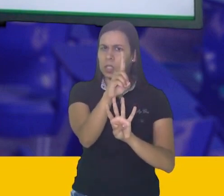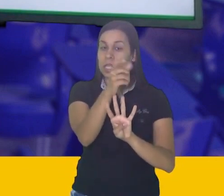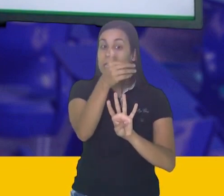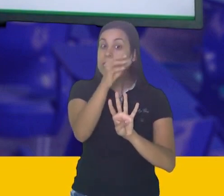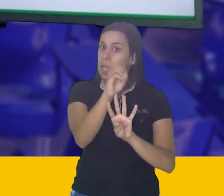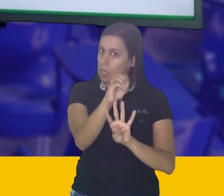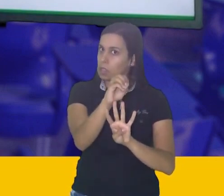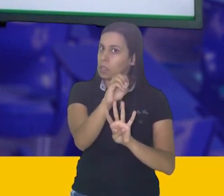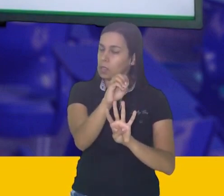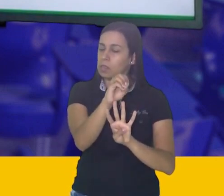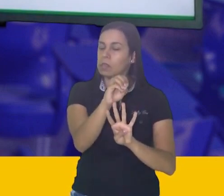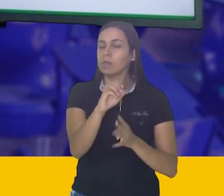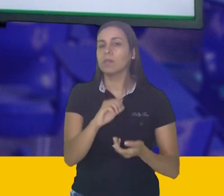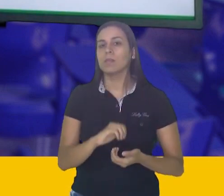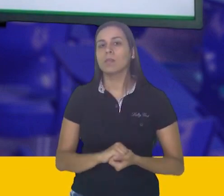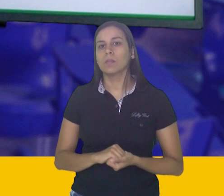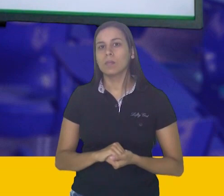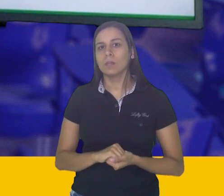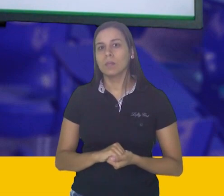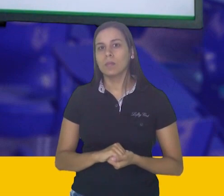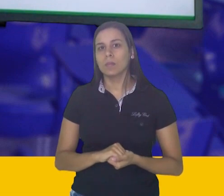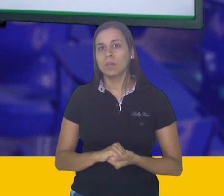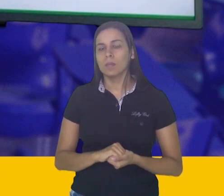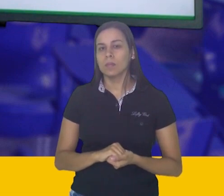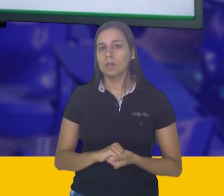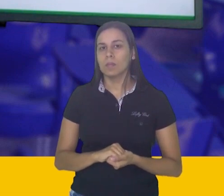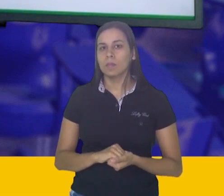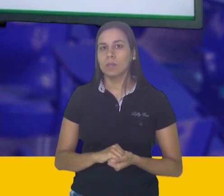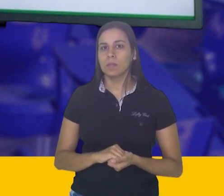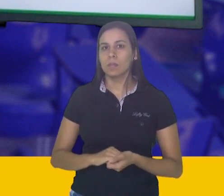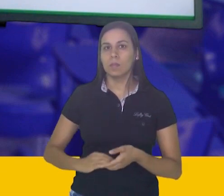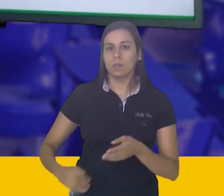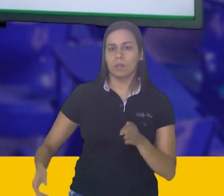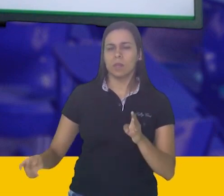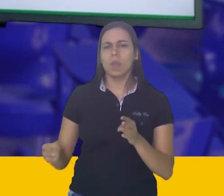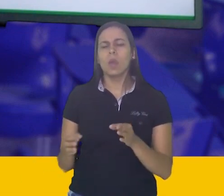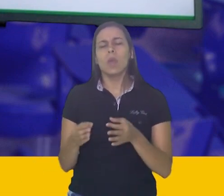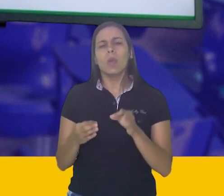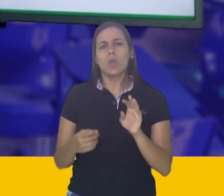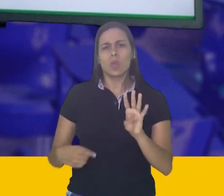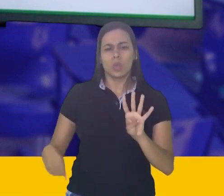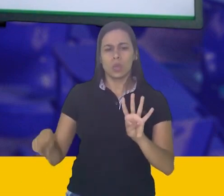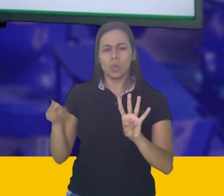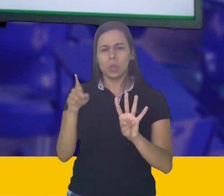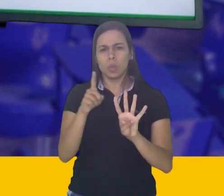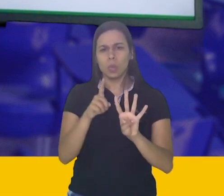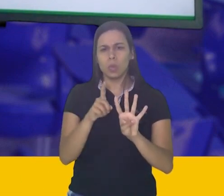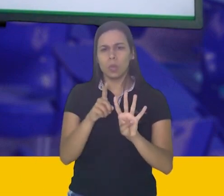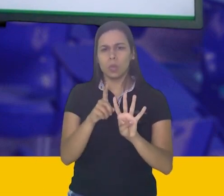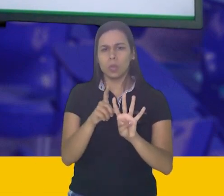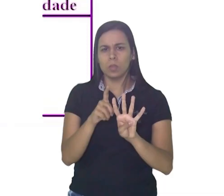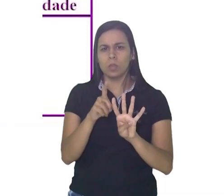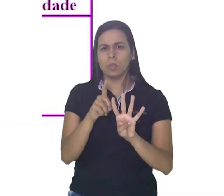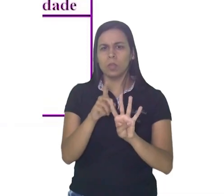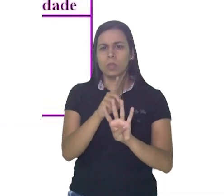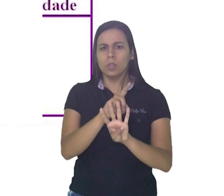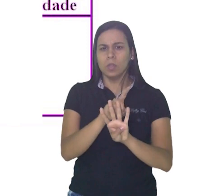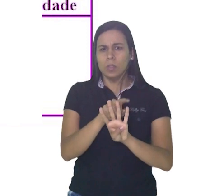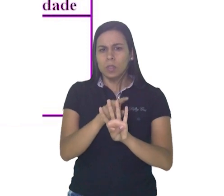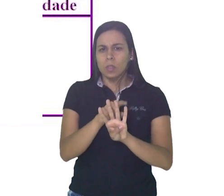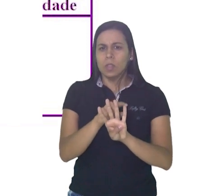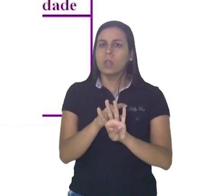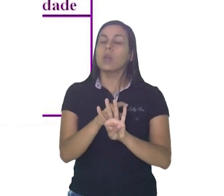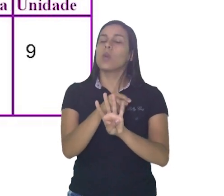10. Exatamente. Vamos analisar agora o número 2. Em que ordem o número 2 está? Isso